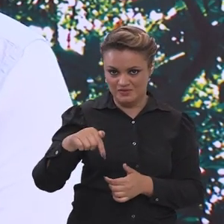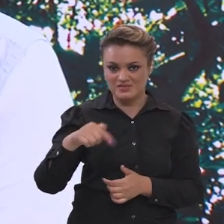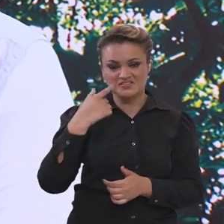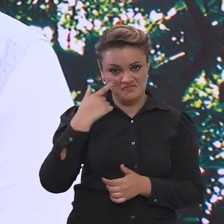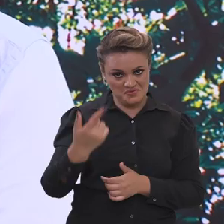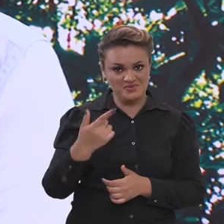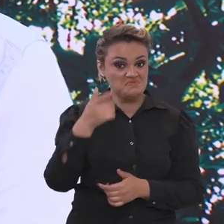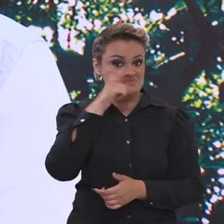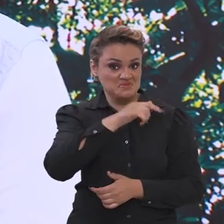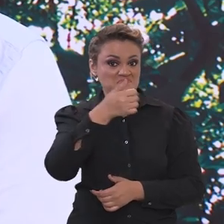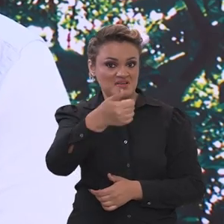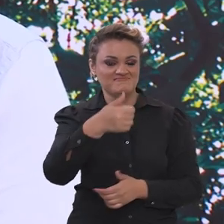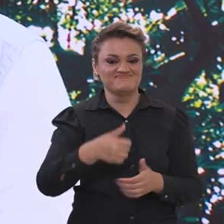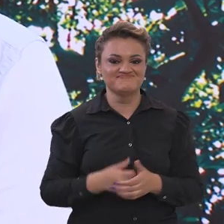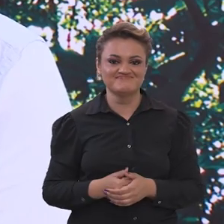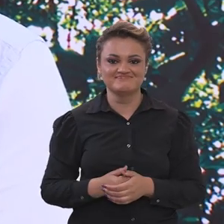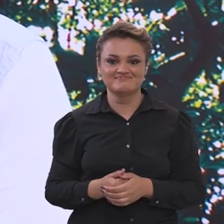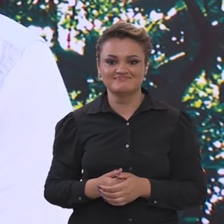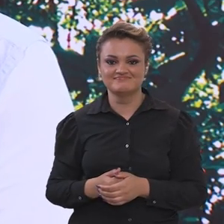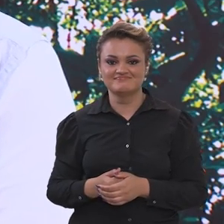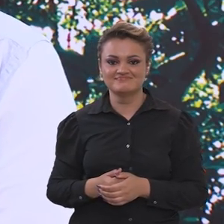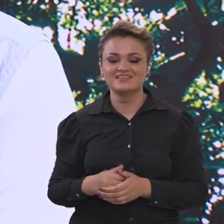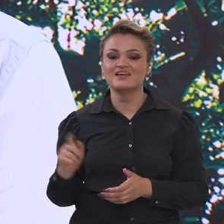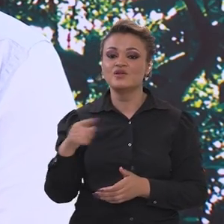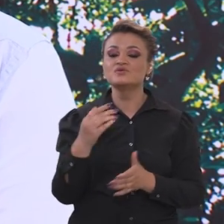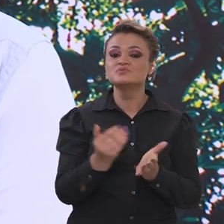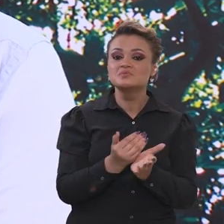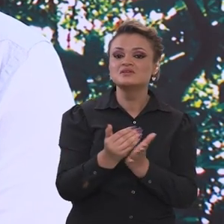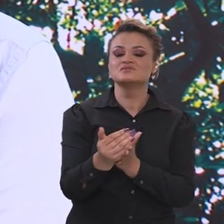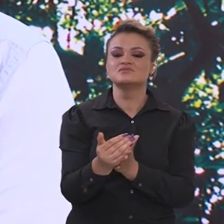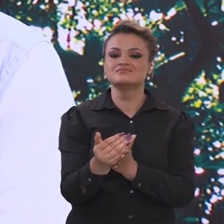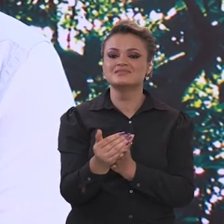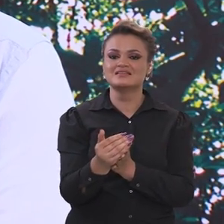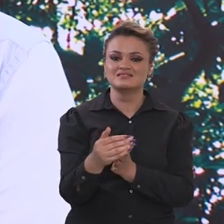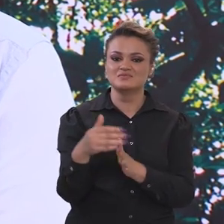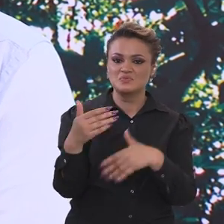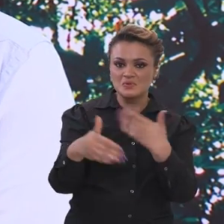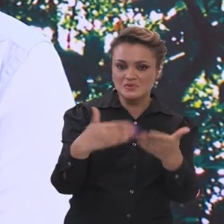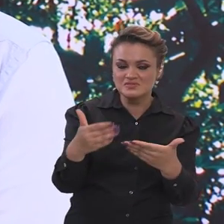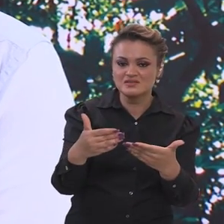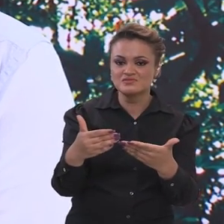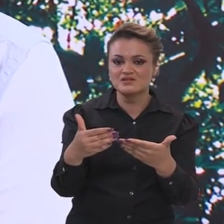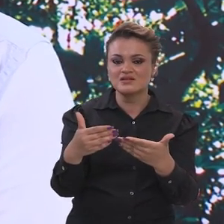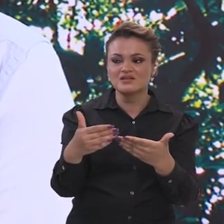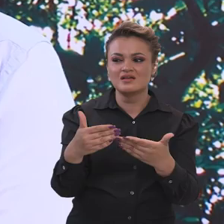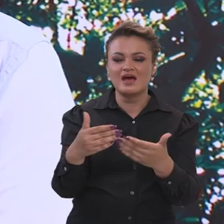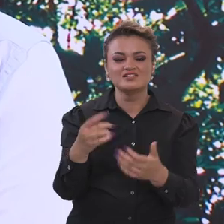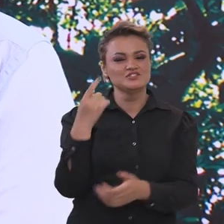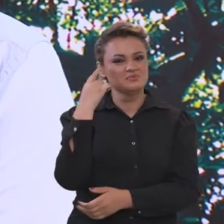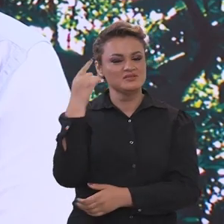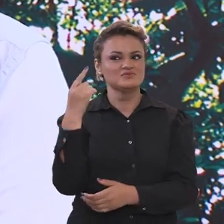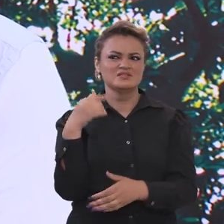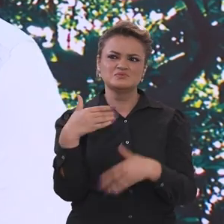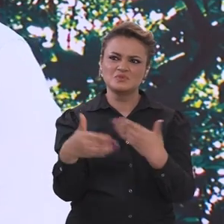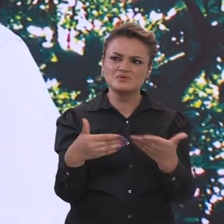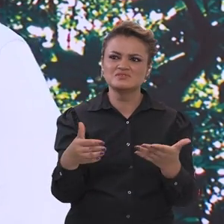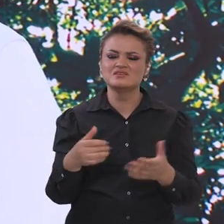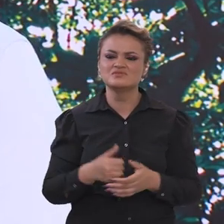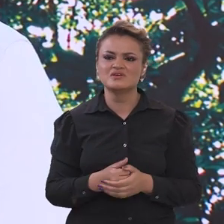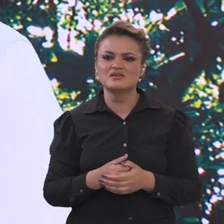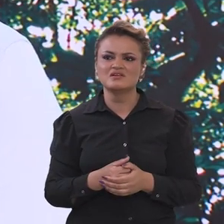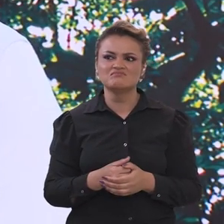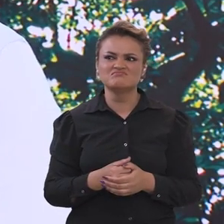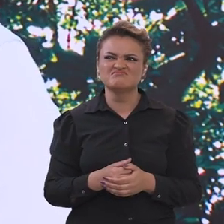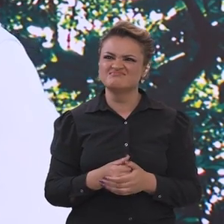aqui, você viu o sucesso que foi isso. Nós iniciamos esse processo achando que ia ser